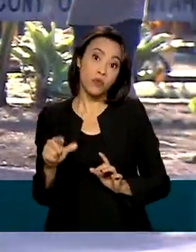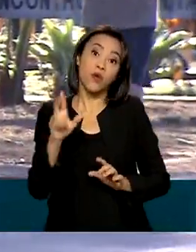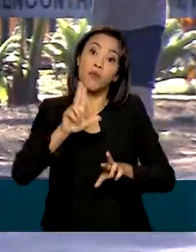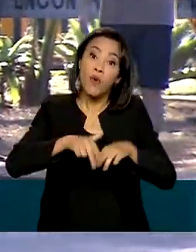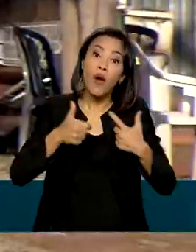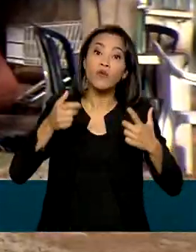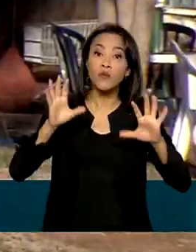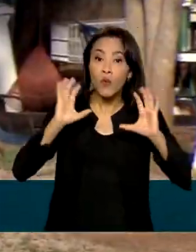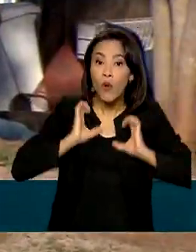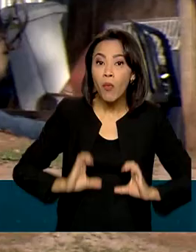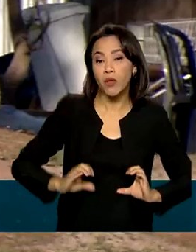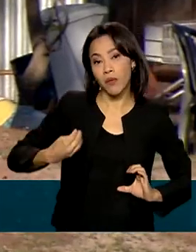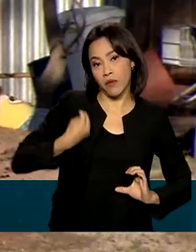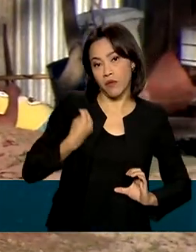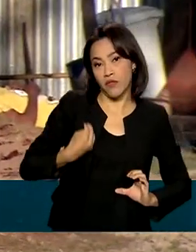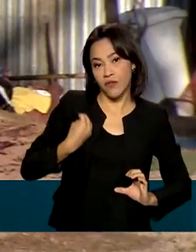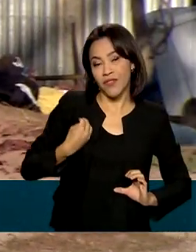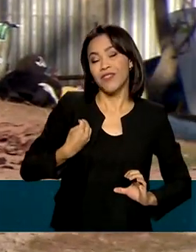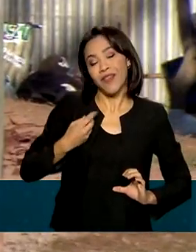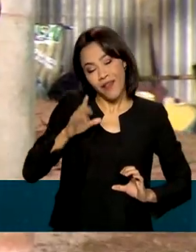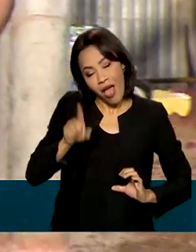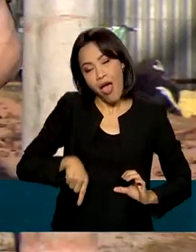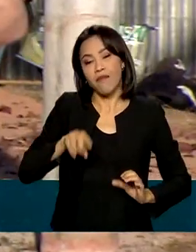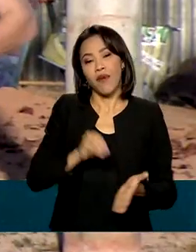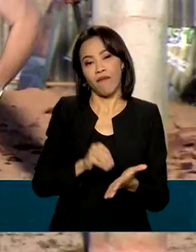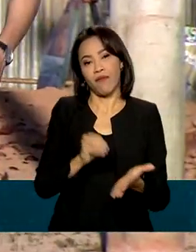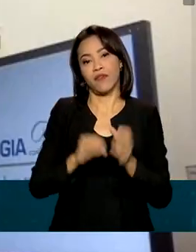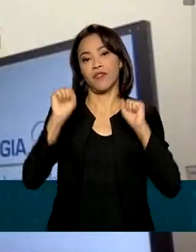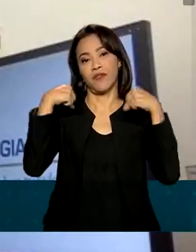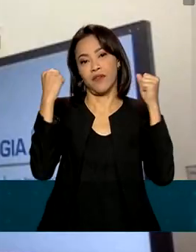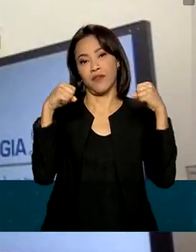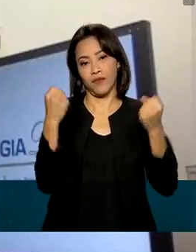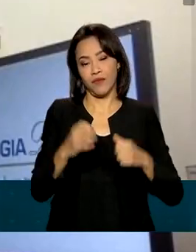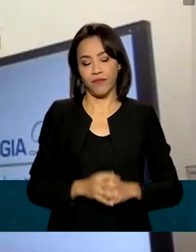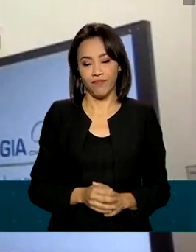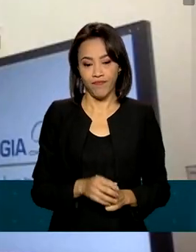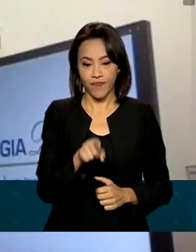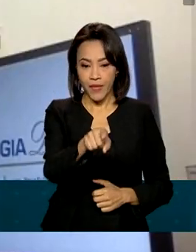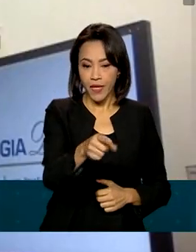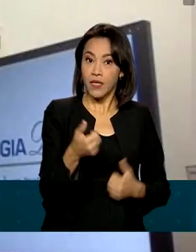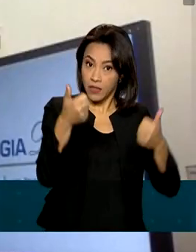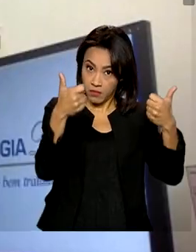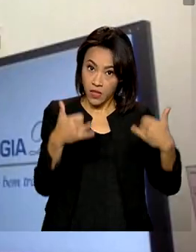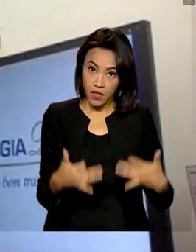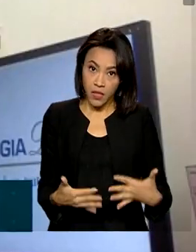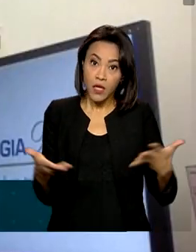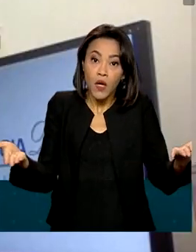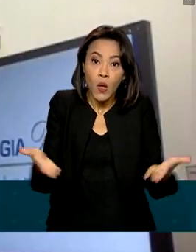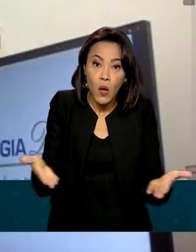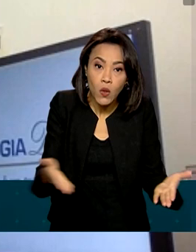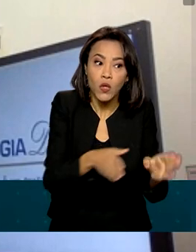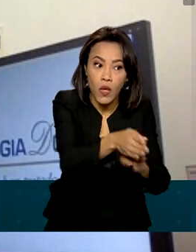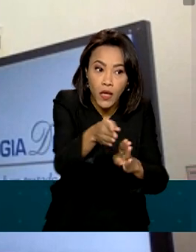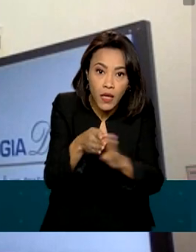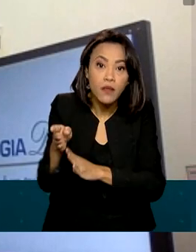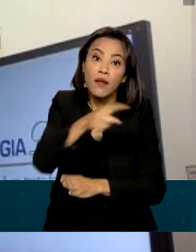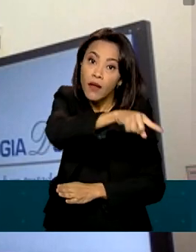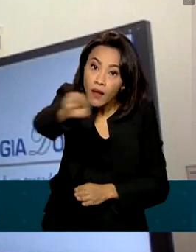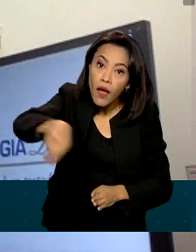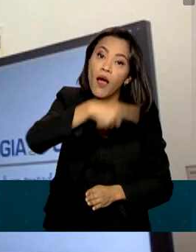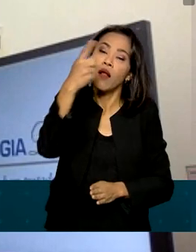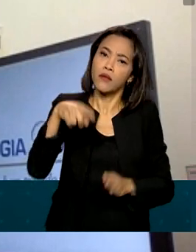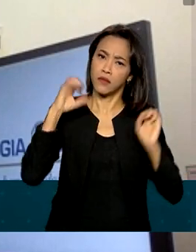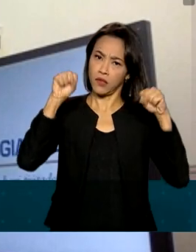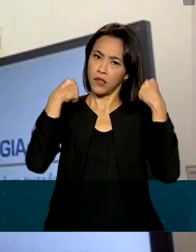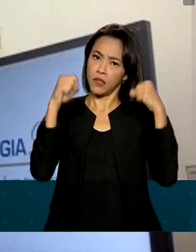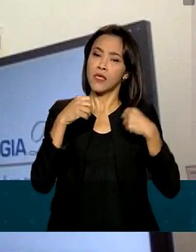hábitos de vida, incluindo a falta de exercícios físicos. É recomendado hoje que as pessoas façam exercícios em torno